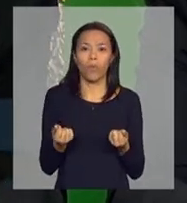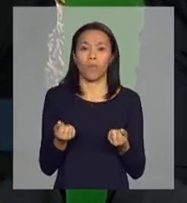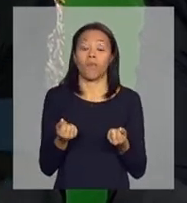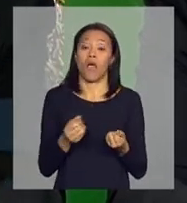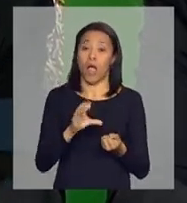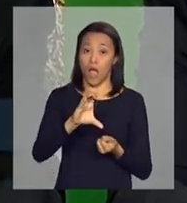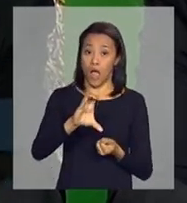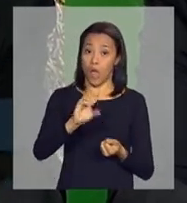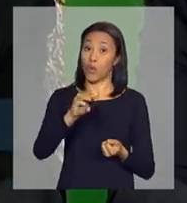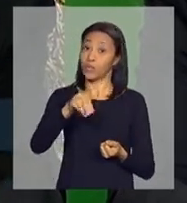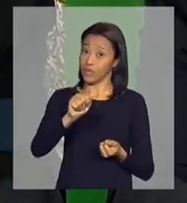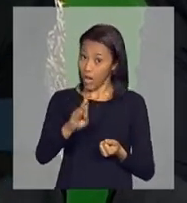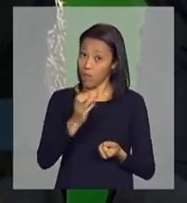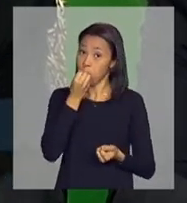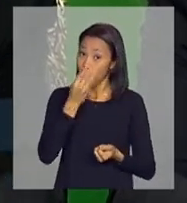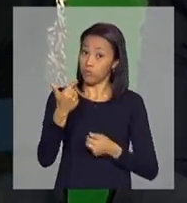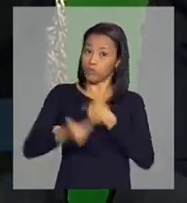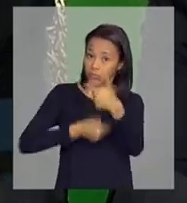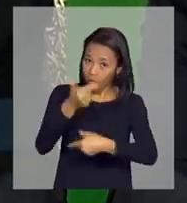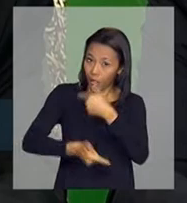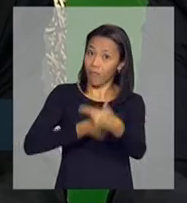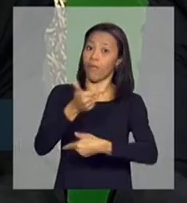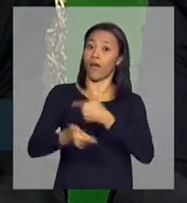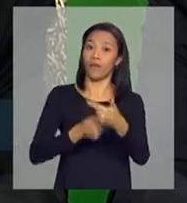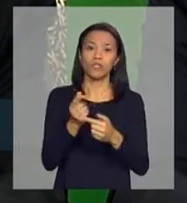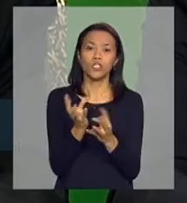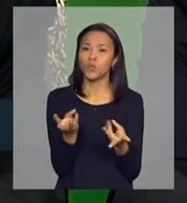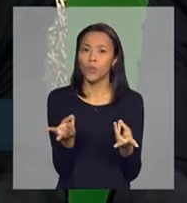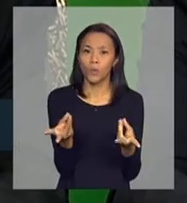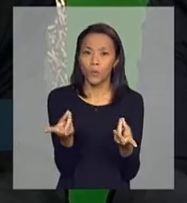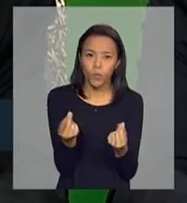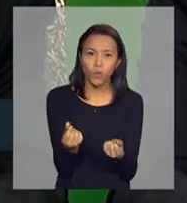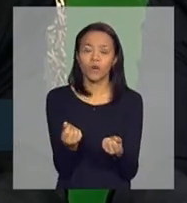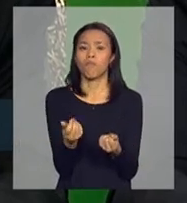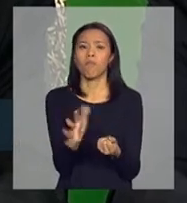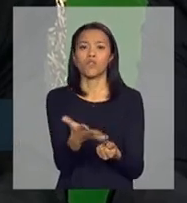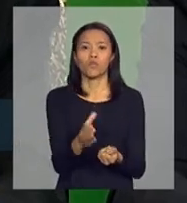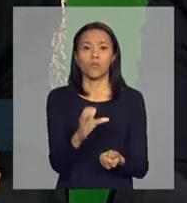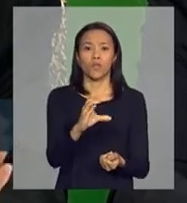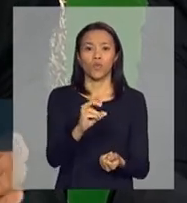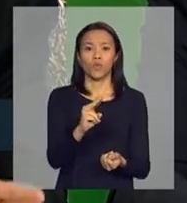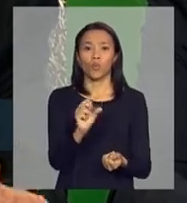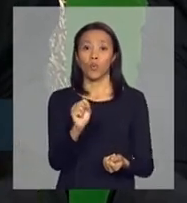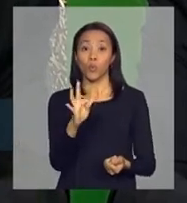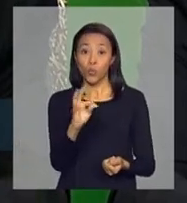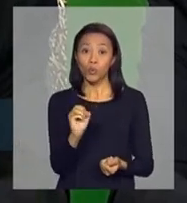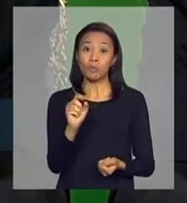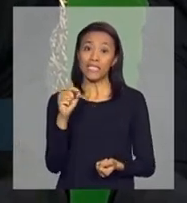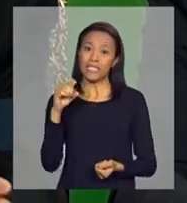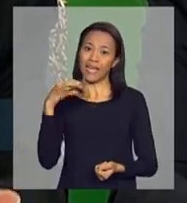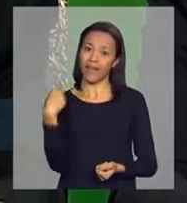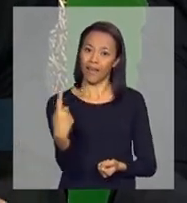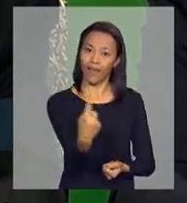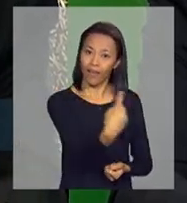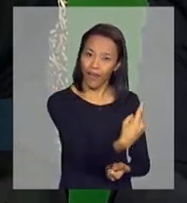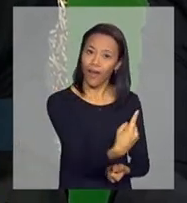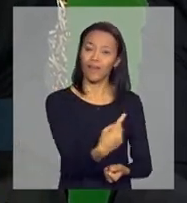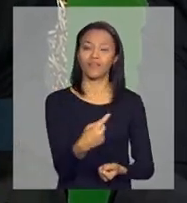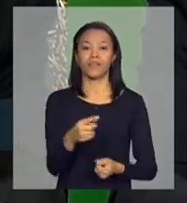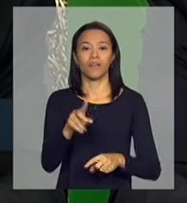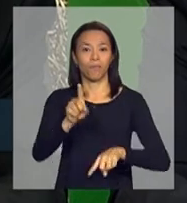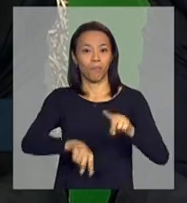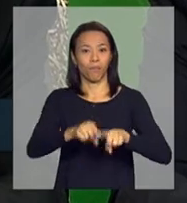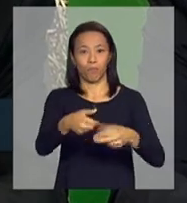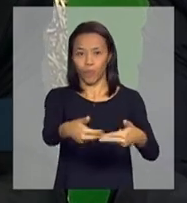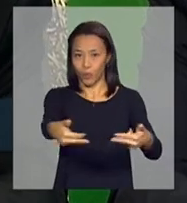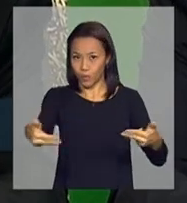tem feito um trabalho maravilhoso no sentido de calcular o custo de cada produto para nós sentarmos e discutirmos com o Conselho